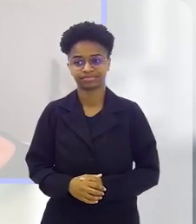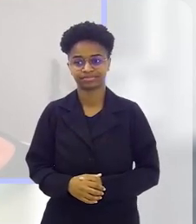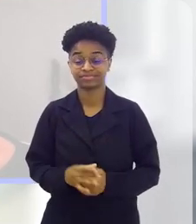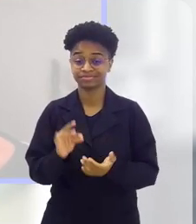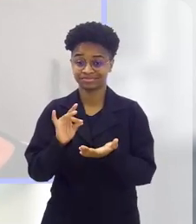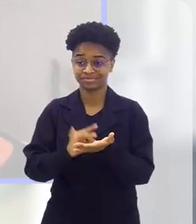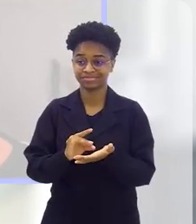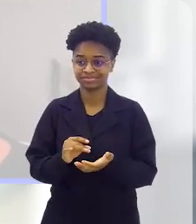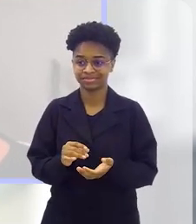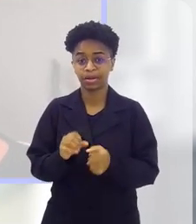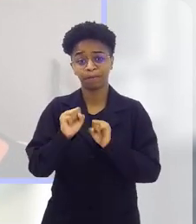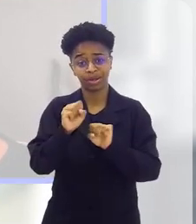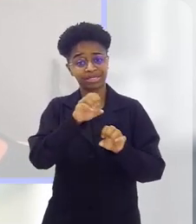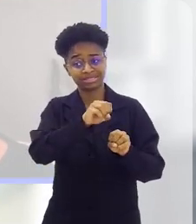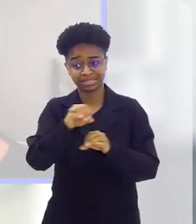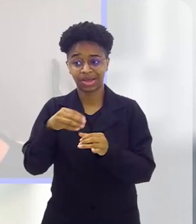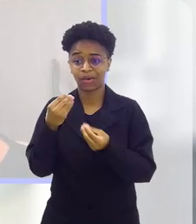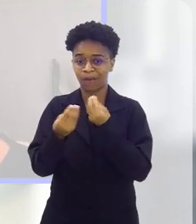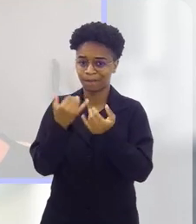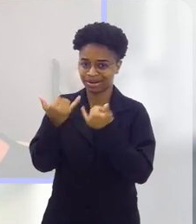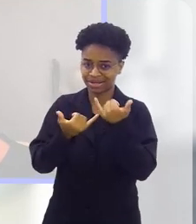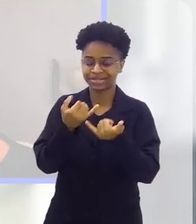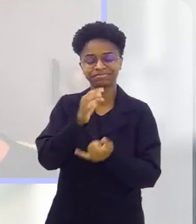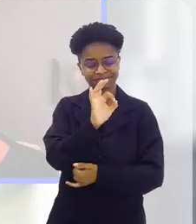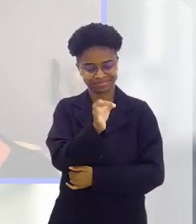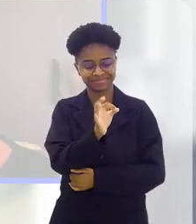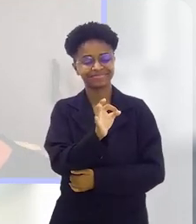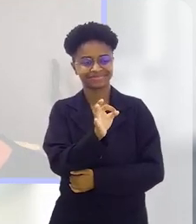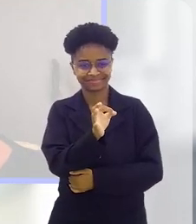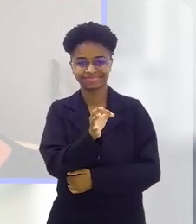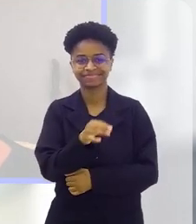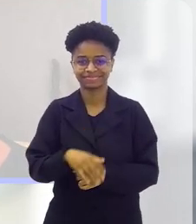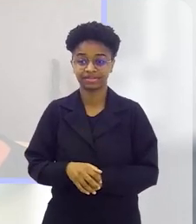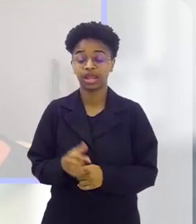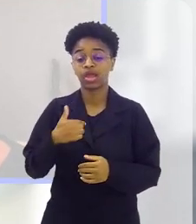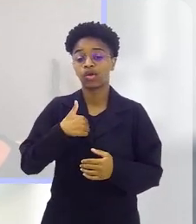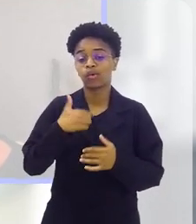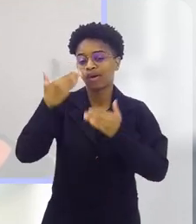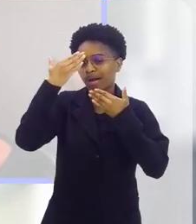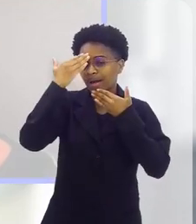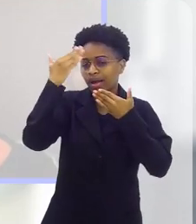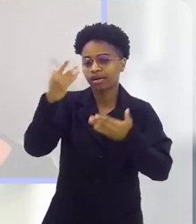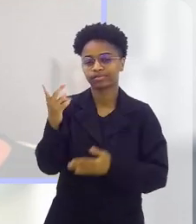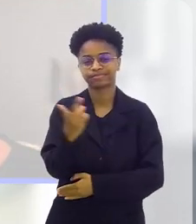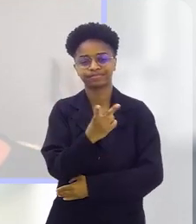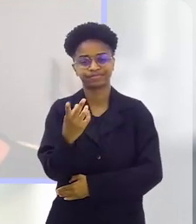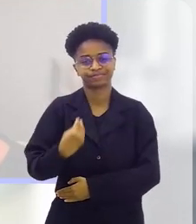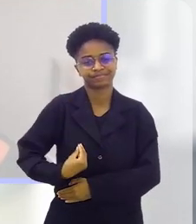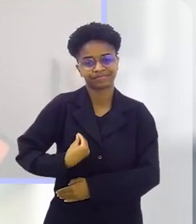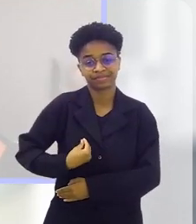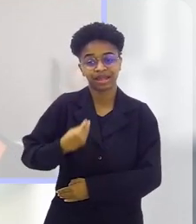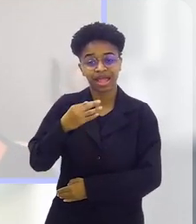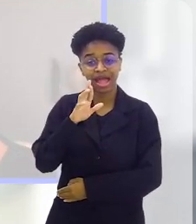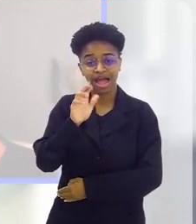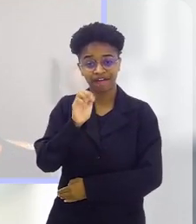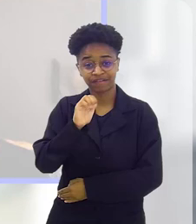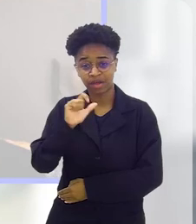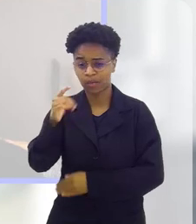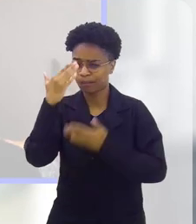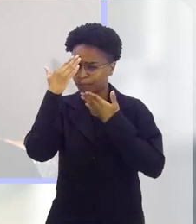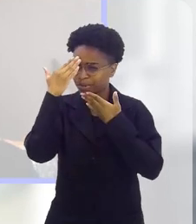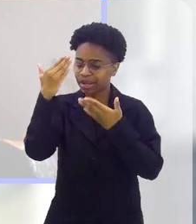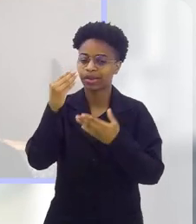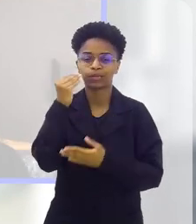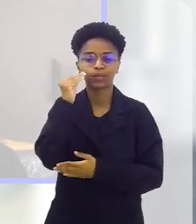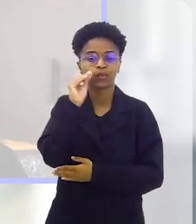É verdade. Que possam ensinar a brincar, né. Com certeza, com certeza. Queria agradecer demais a presença de vocês, Rafael,